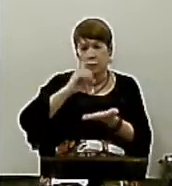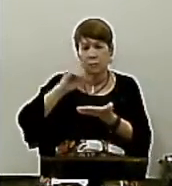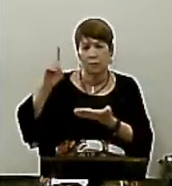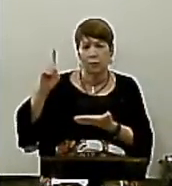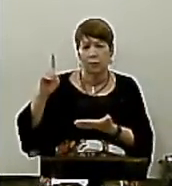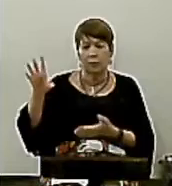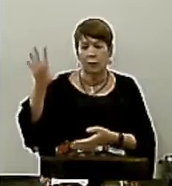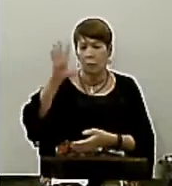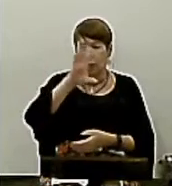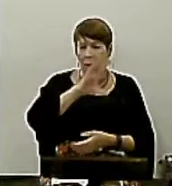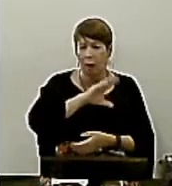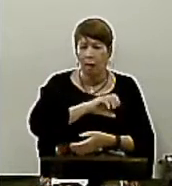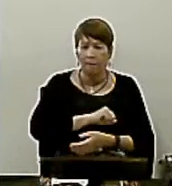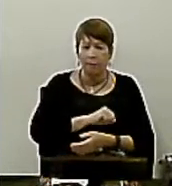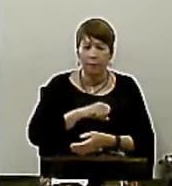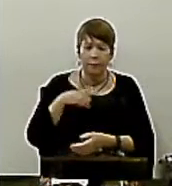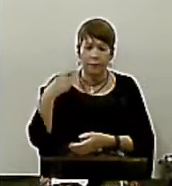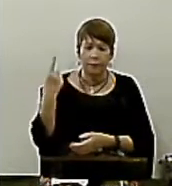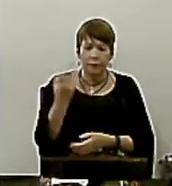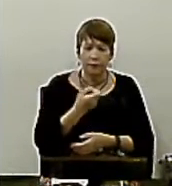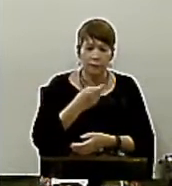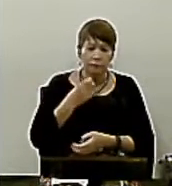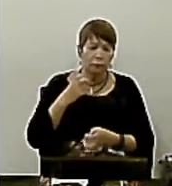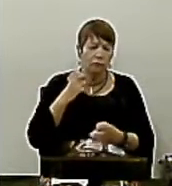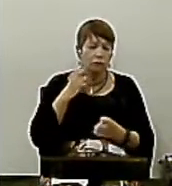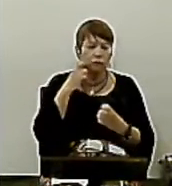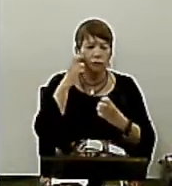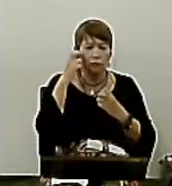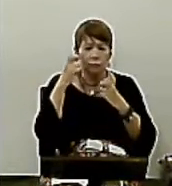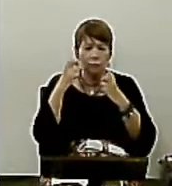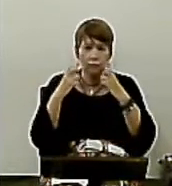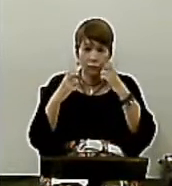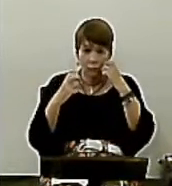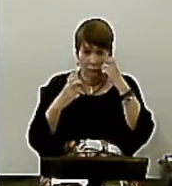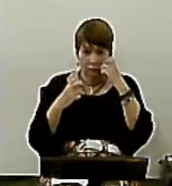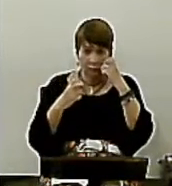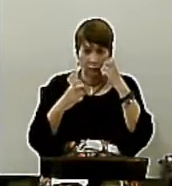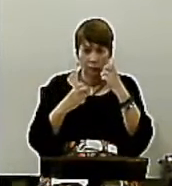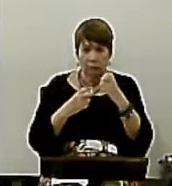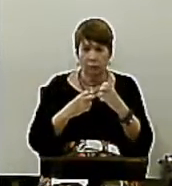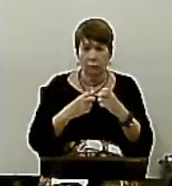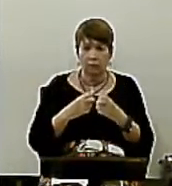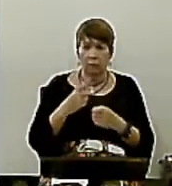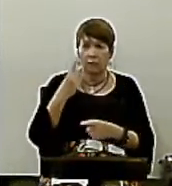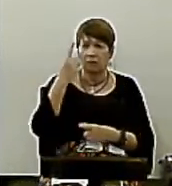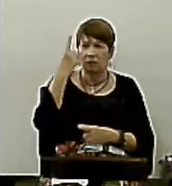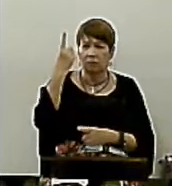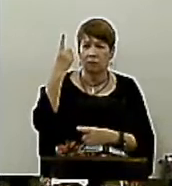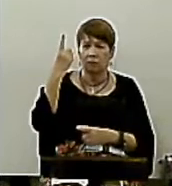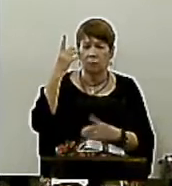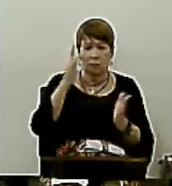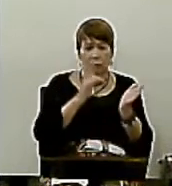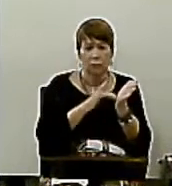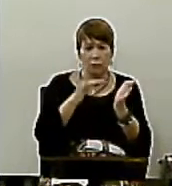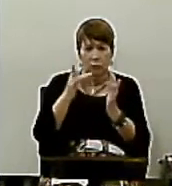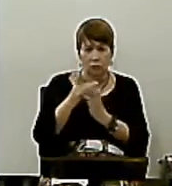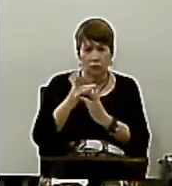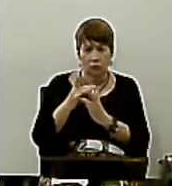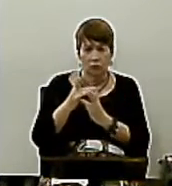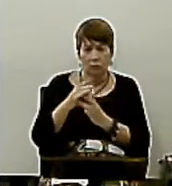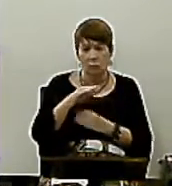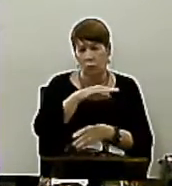amor de Deus Nos constrange Julgando nós isso Segundo a Coríntios 5,14 Um morreu por todos Para que todos